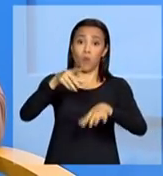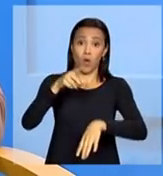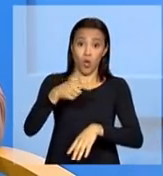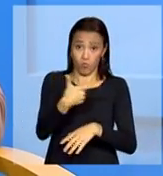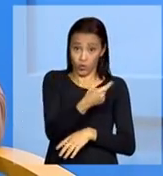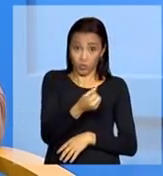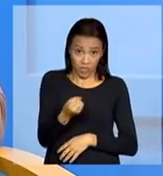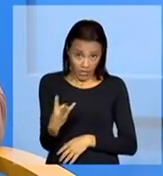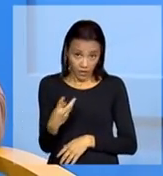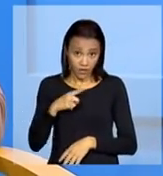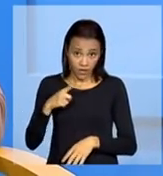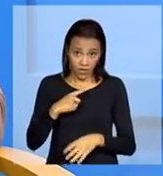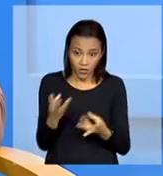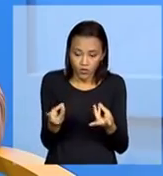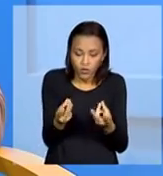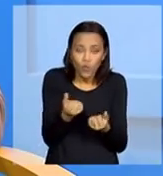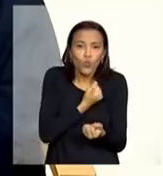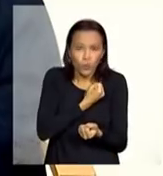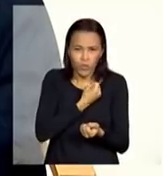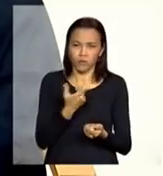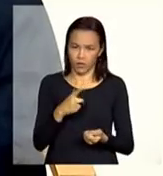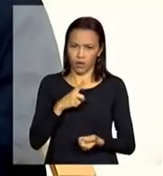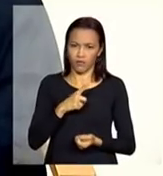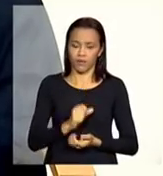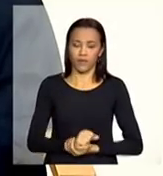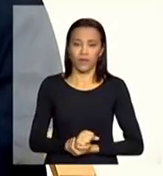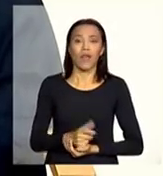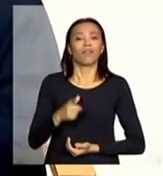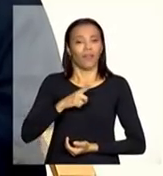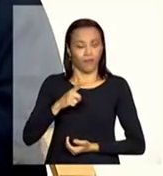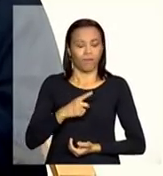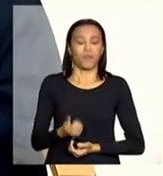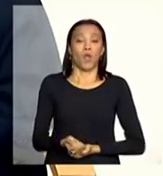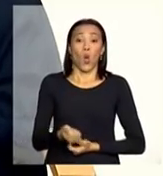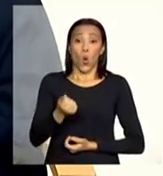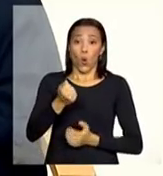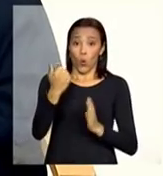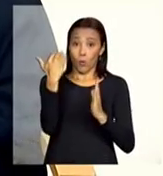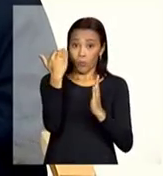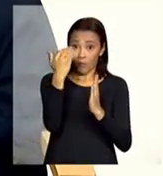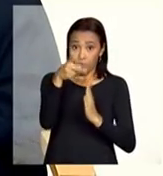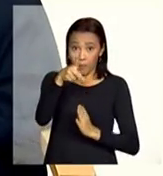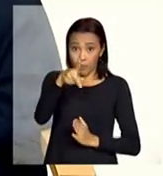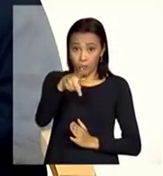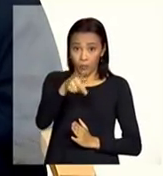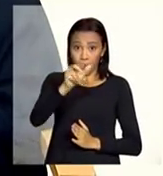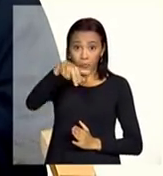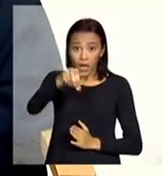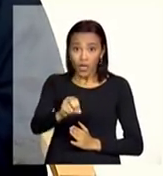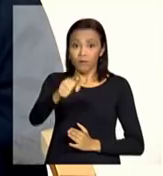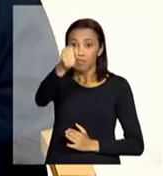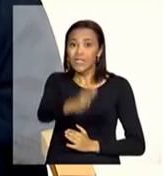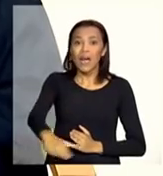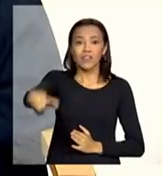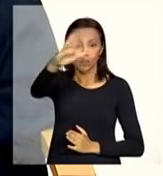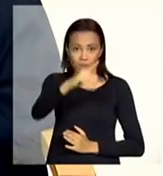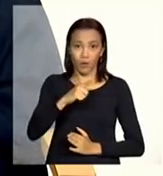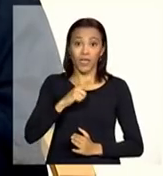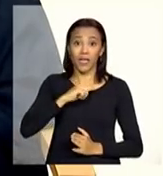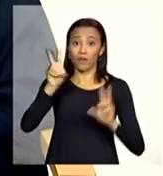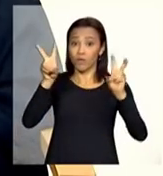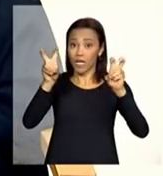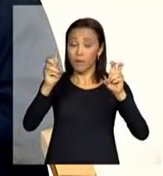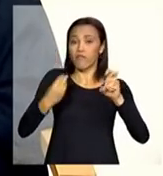números para isso? existe sim o plano nacional dos direitos da pessoa com deficiência que é o viver sem limite